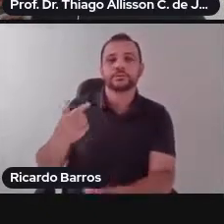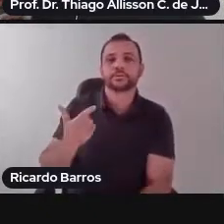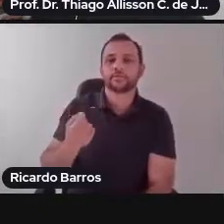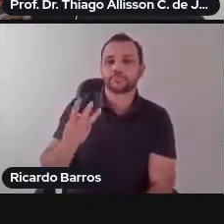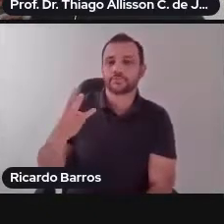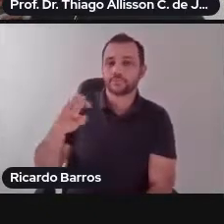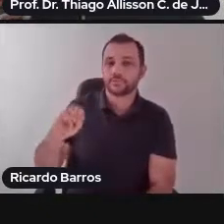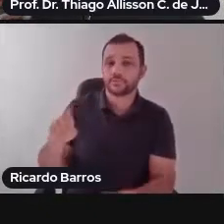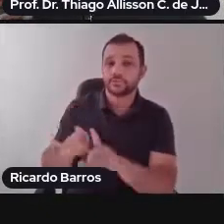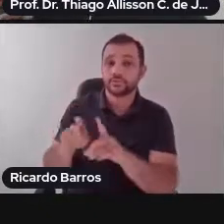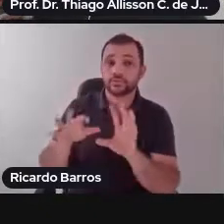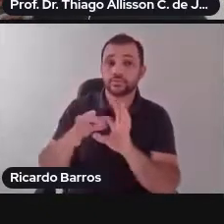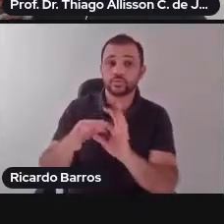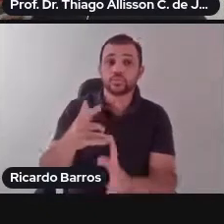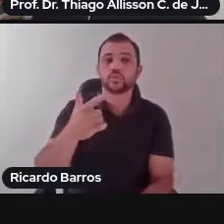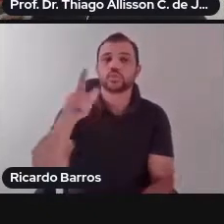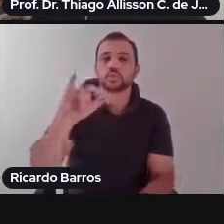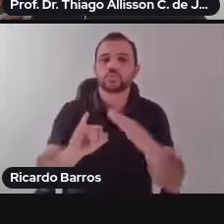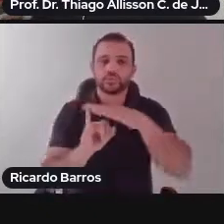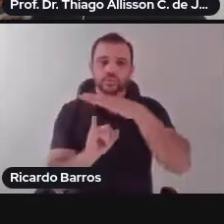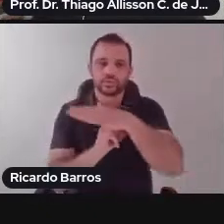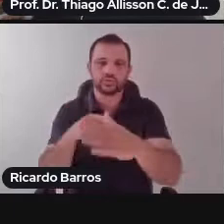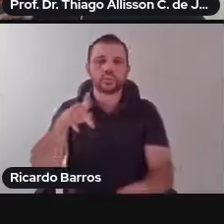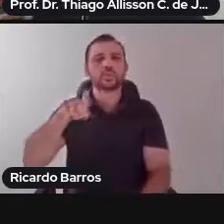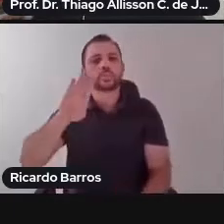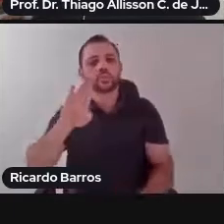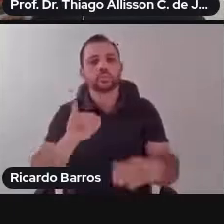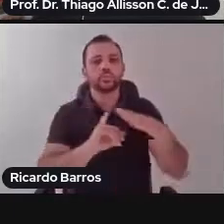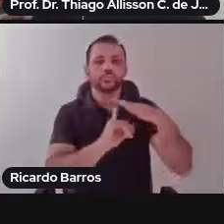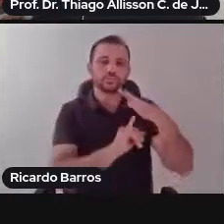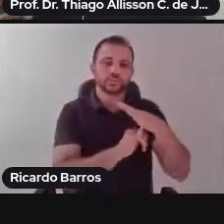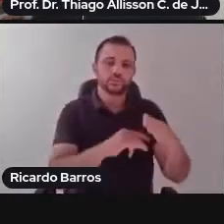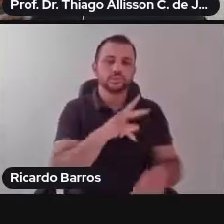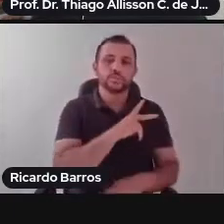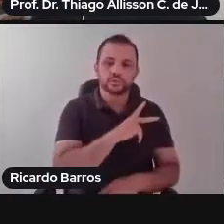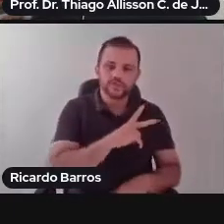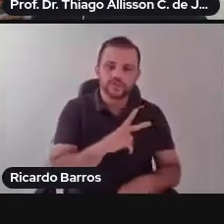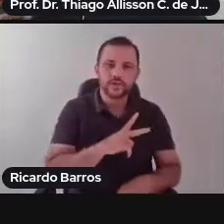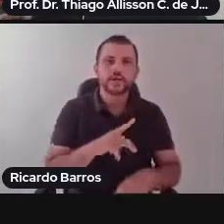e privadas, terceiro setor e entidades não governamentais lá do Censo,